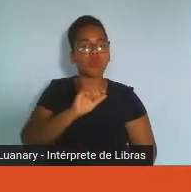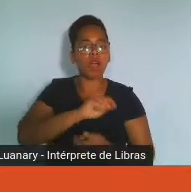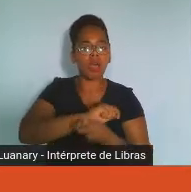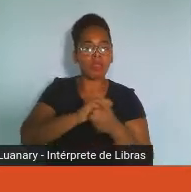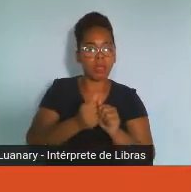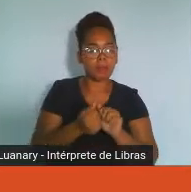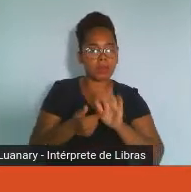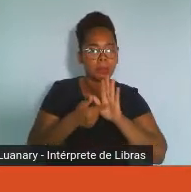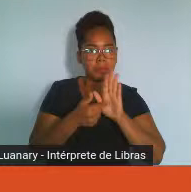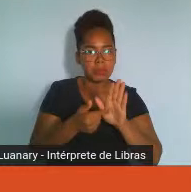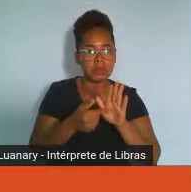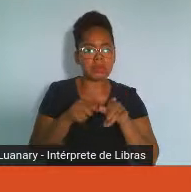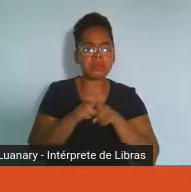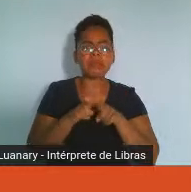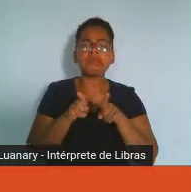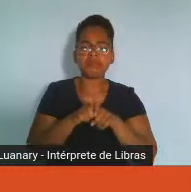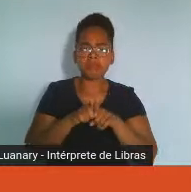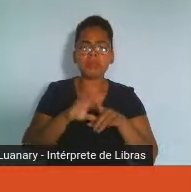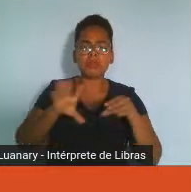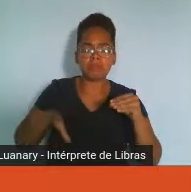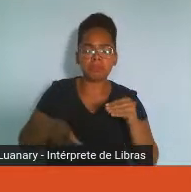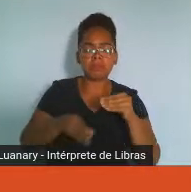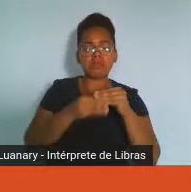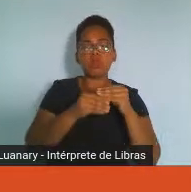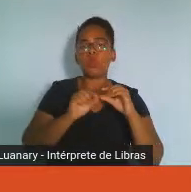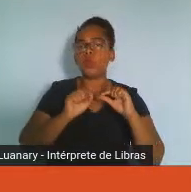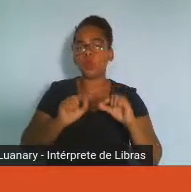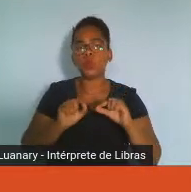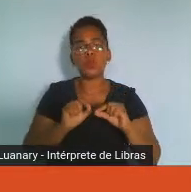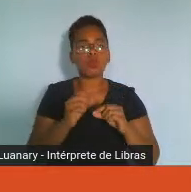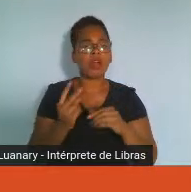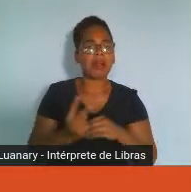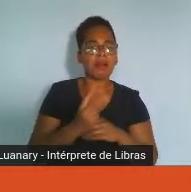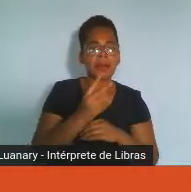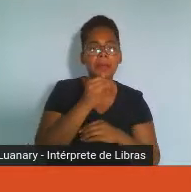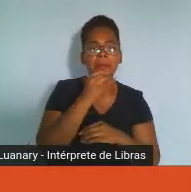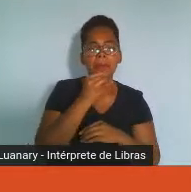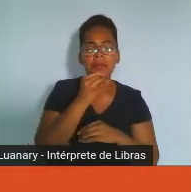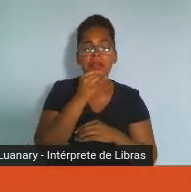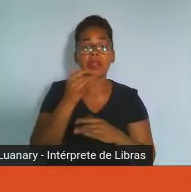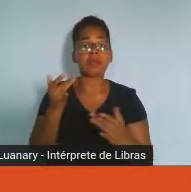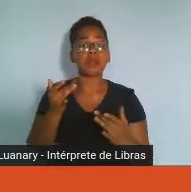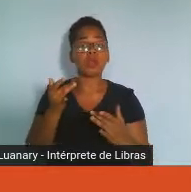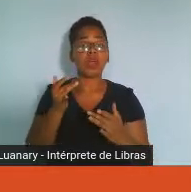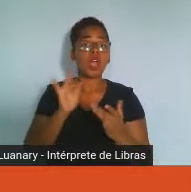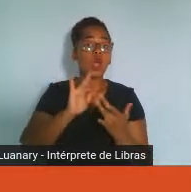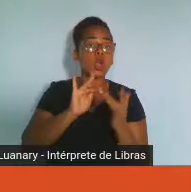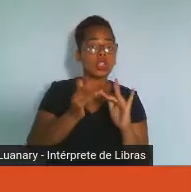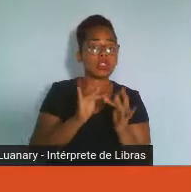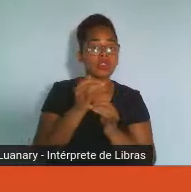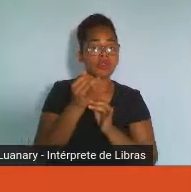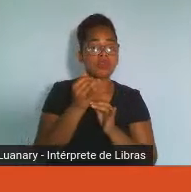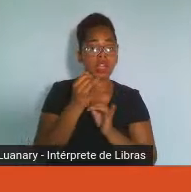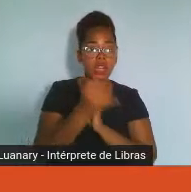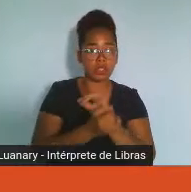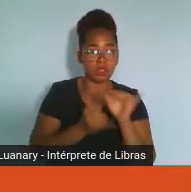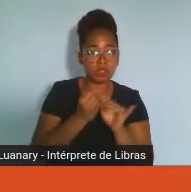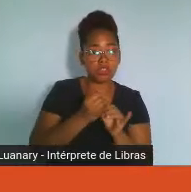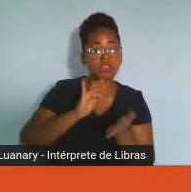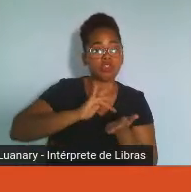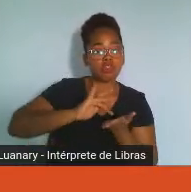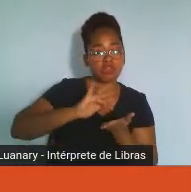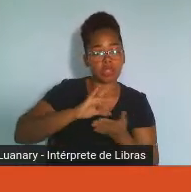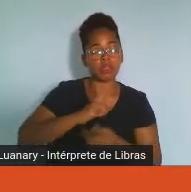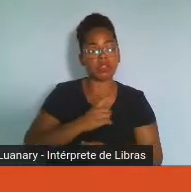dez valores que não constavam antes, como conectividade digital, com 29%,